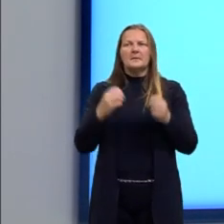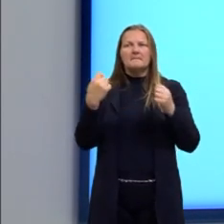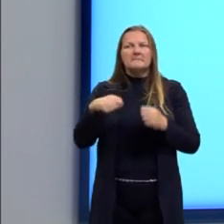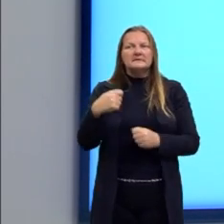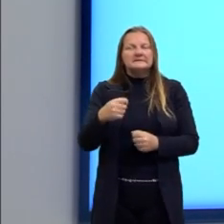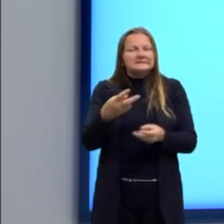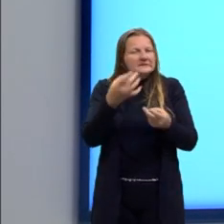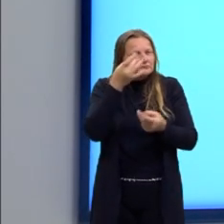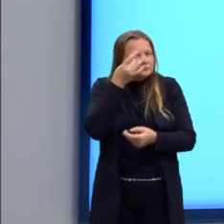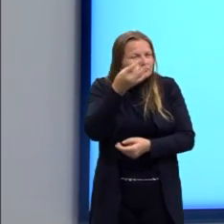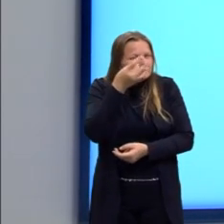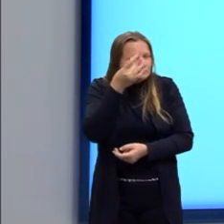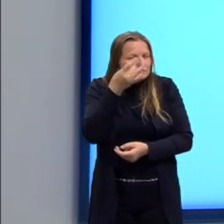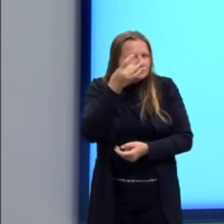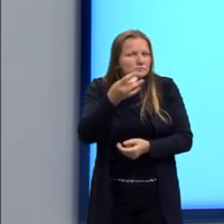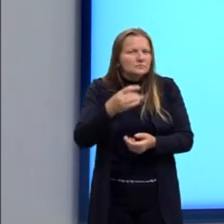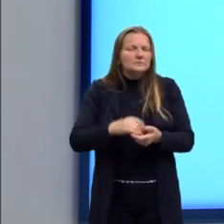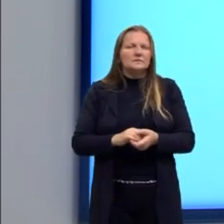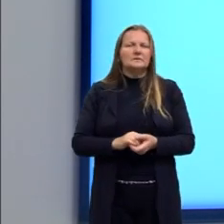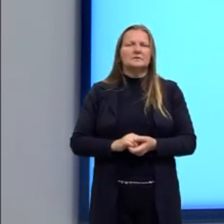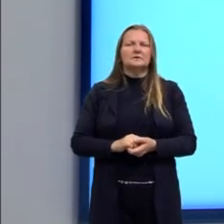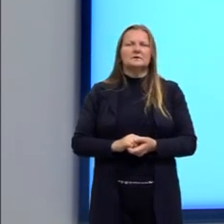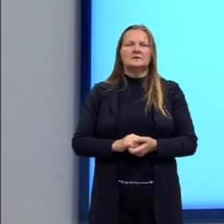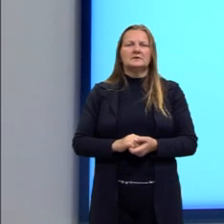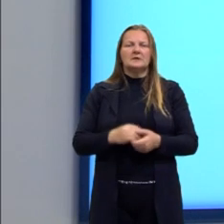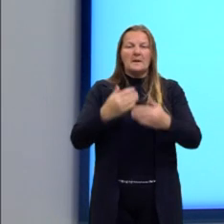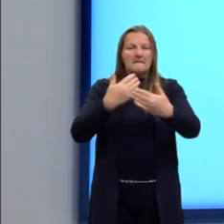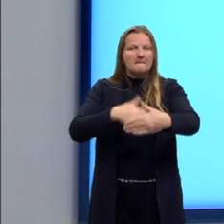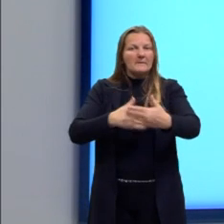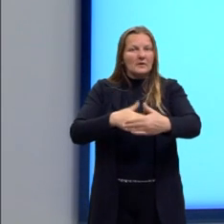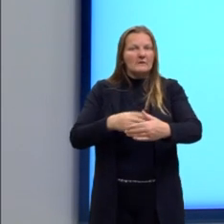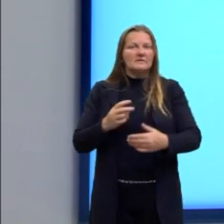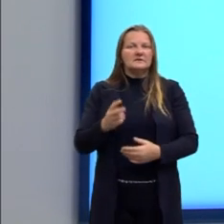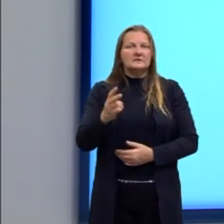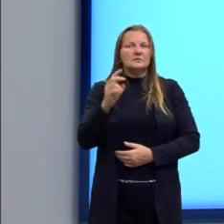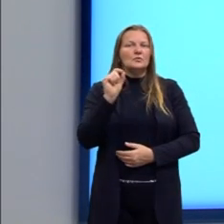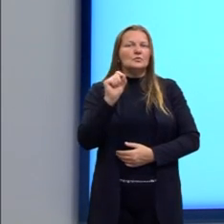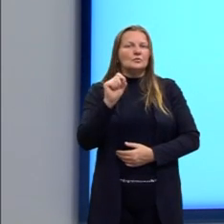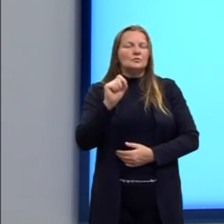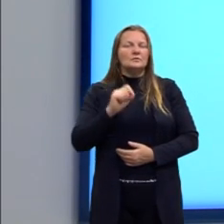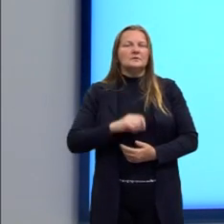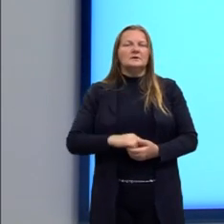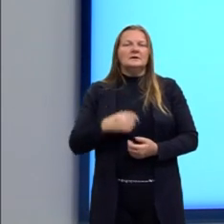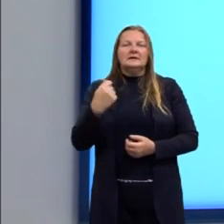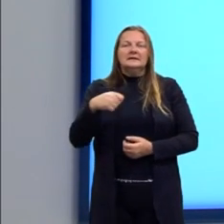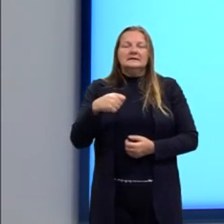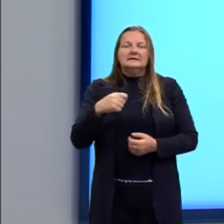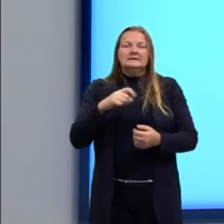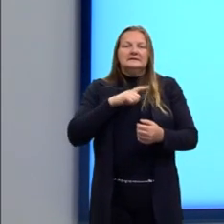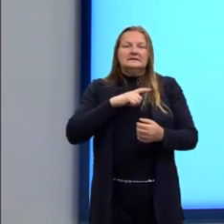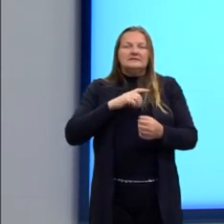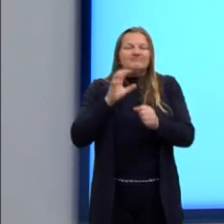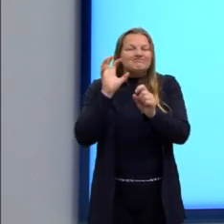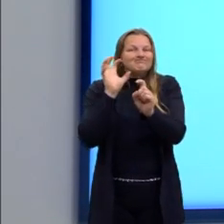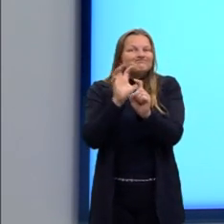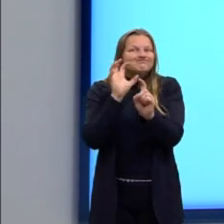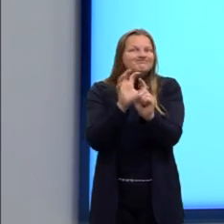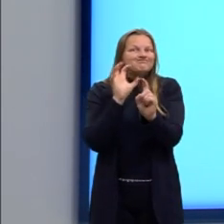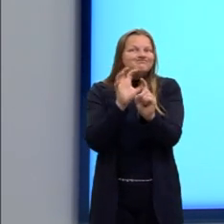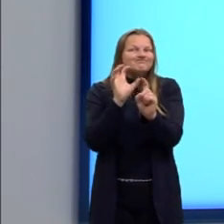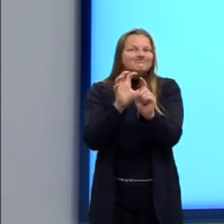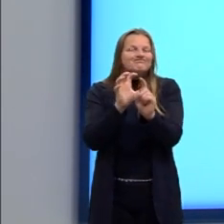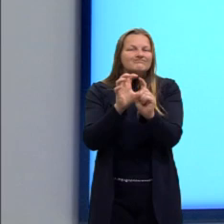que prestar mais atenção, que é o que é cobrado nas provas, gente, é que deve haver o combate a